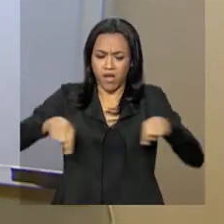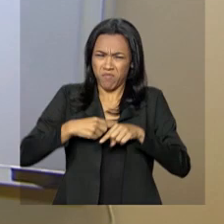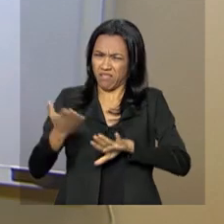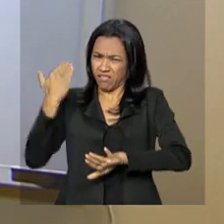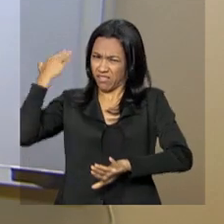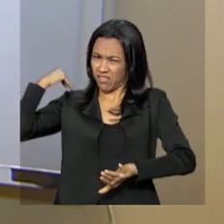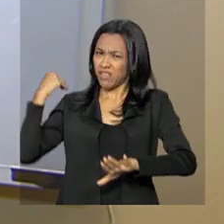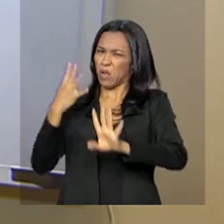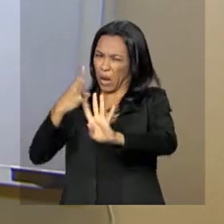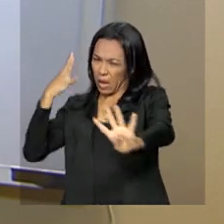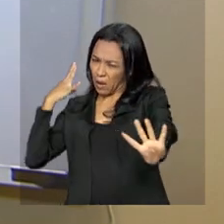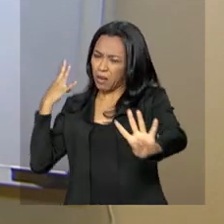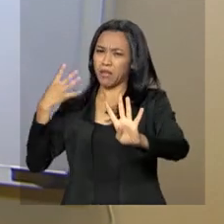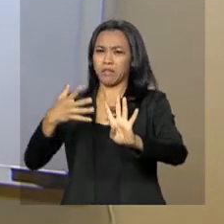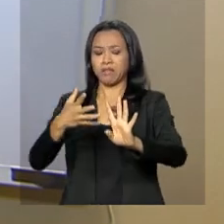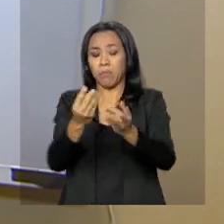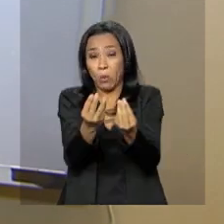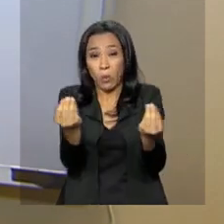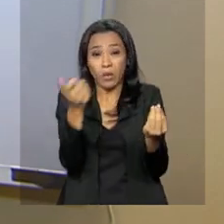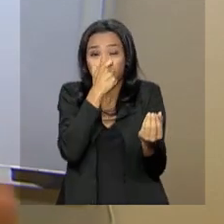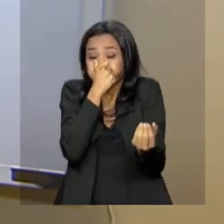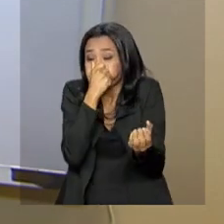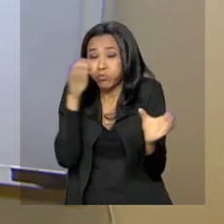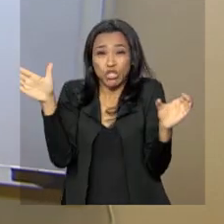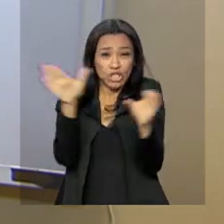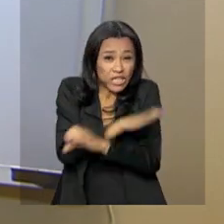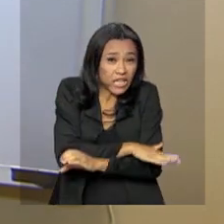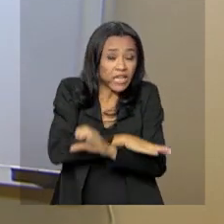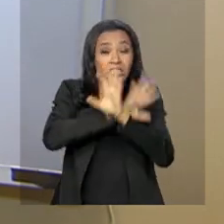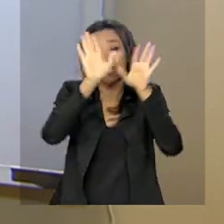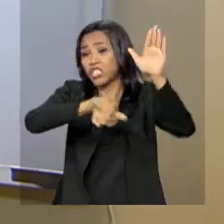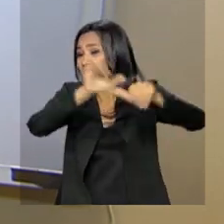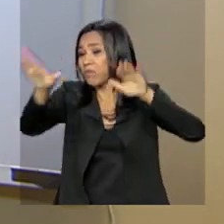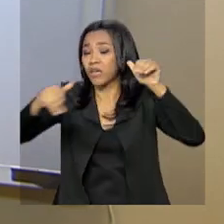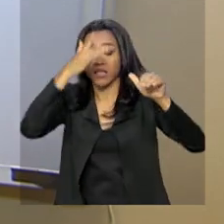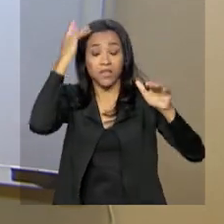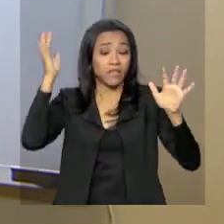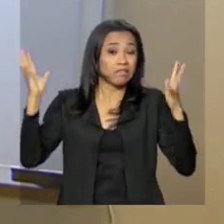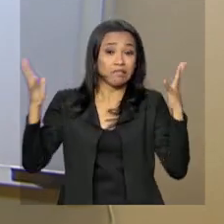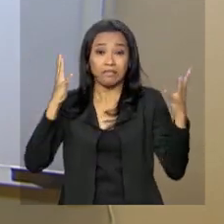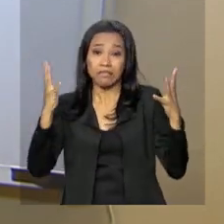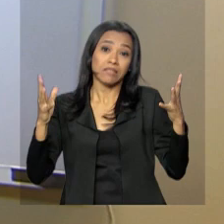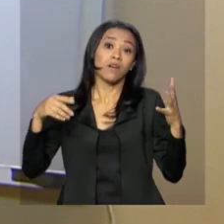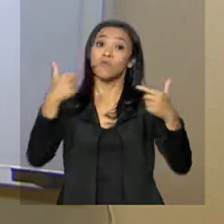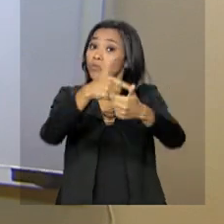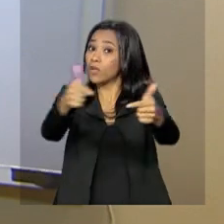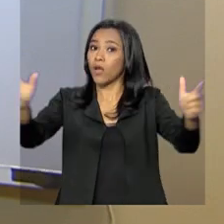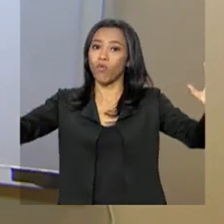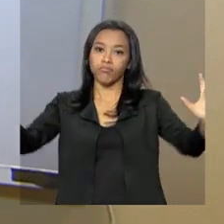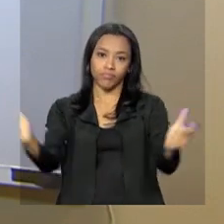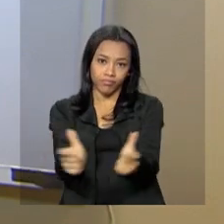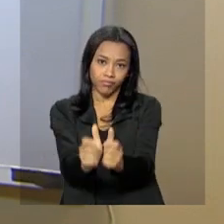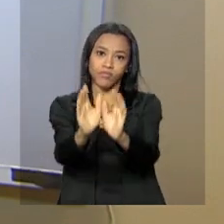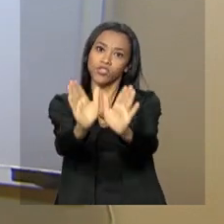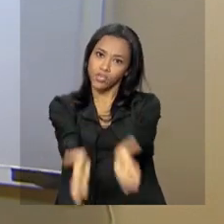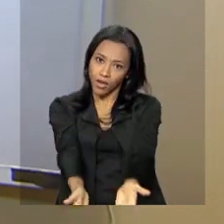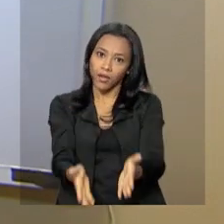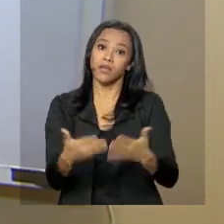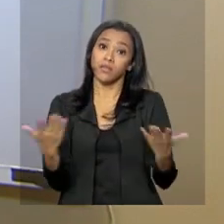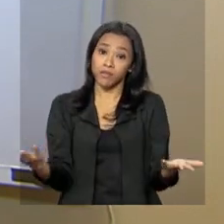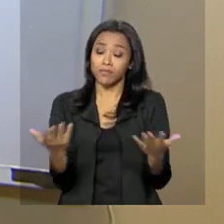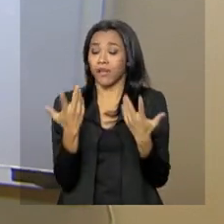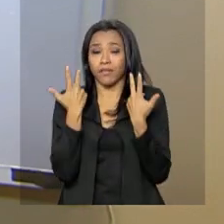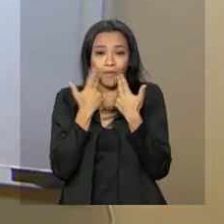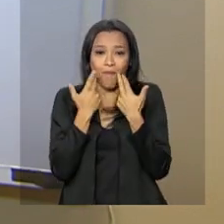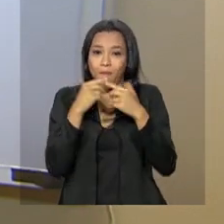tumulto que foi no início da campanha, quando teve toda aquela mídia, o chamado da população, isso não está correndo mais. Então, as salas estão